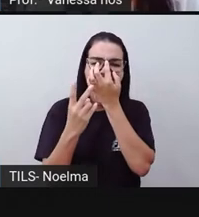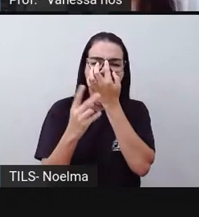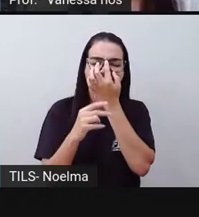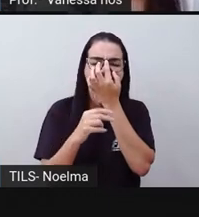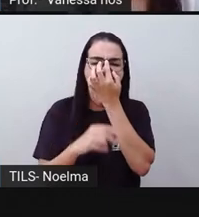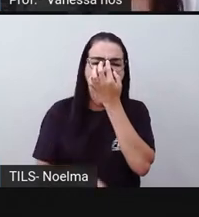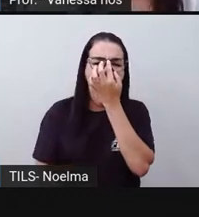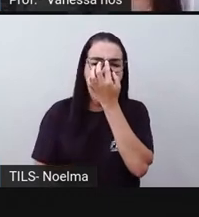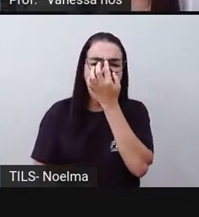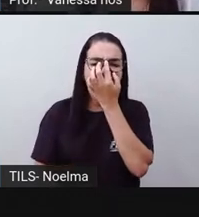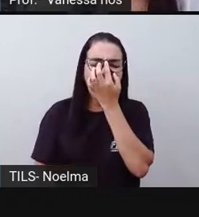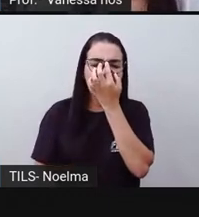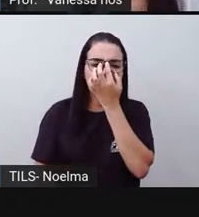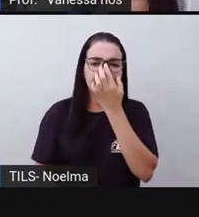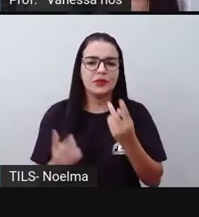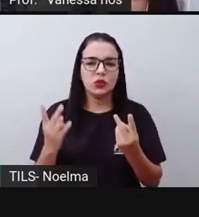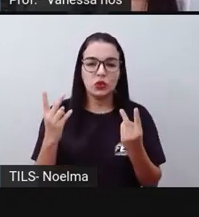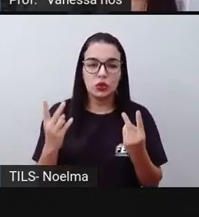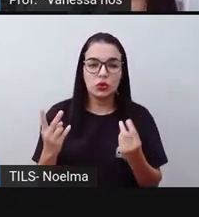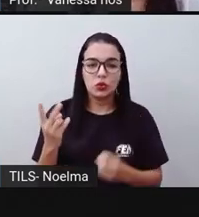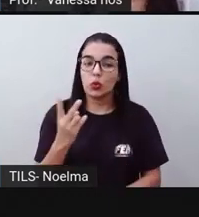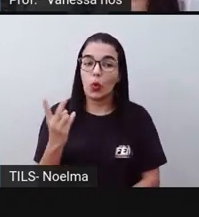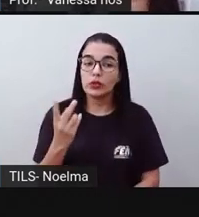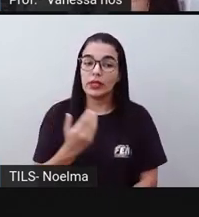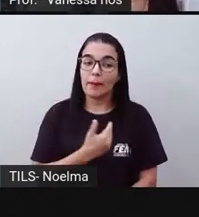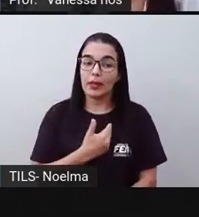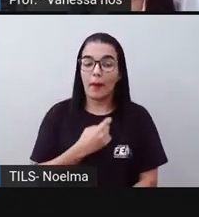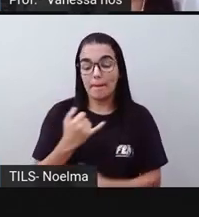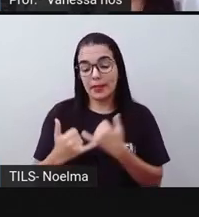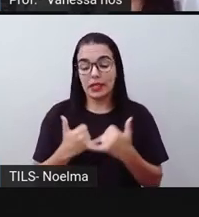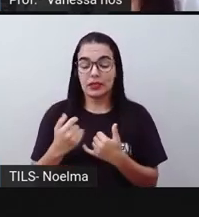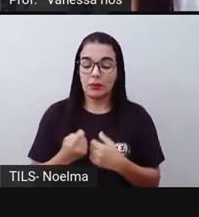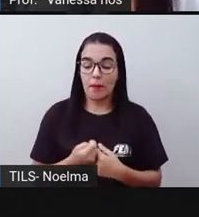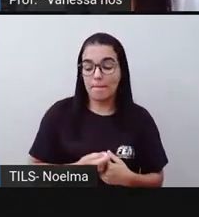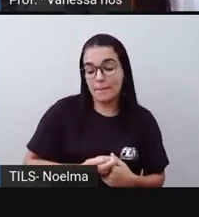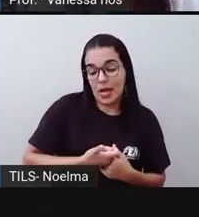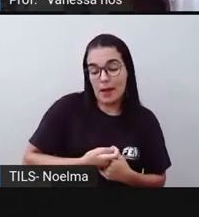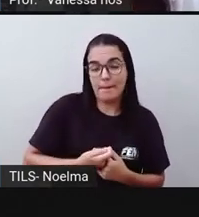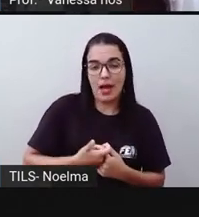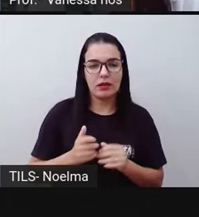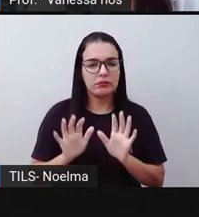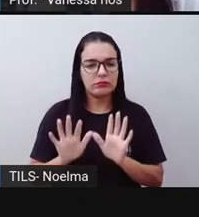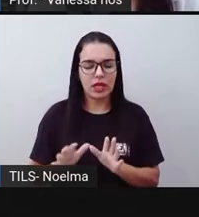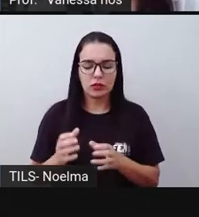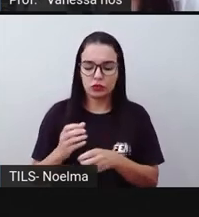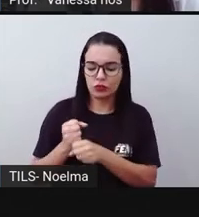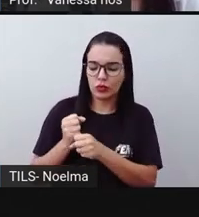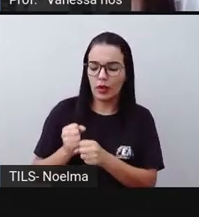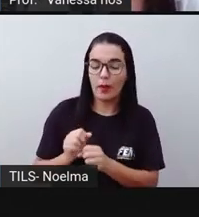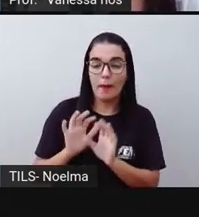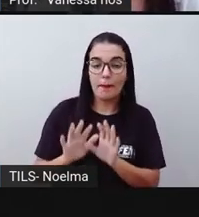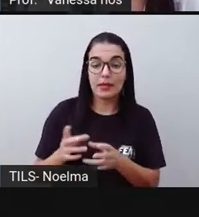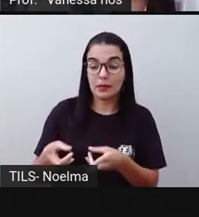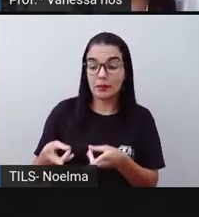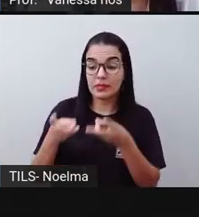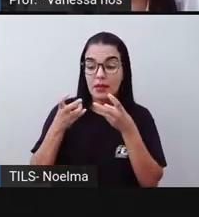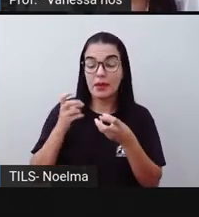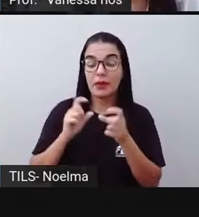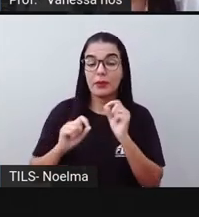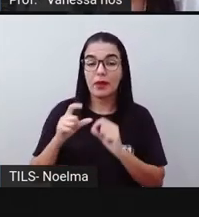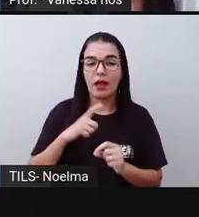com suas bolas de gude. Resolveram juntar suas bolinhas, mas perceberam que elas possuem cores diferentes.